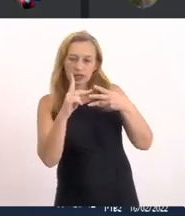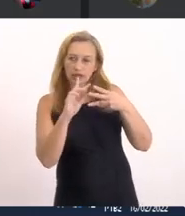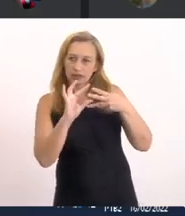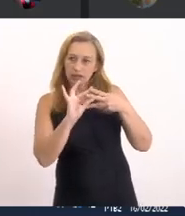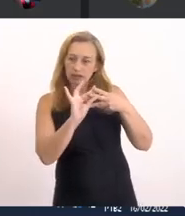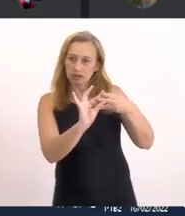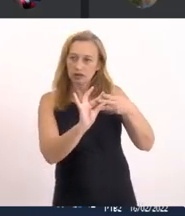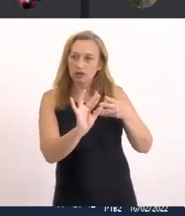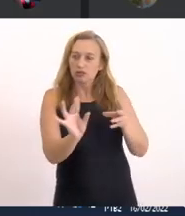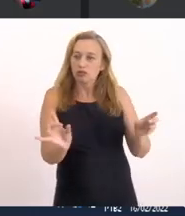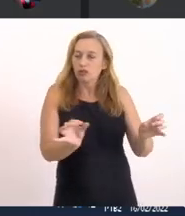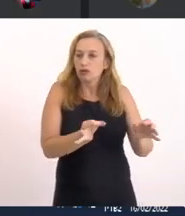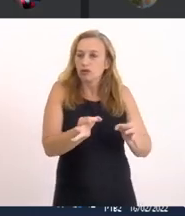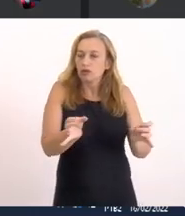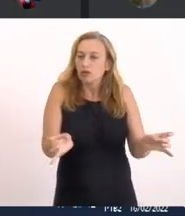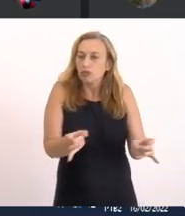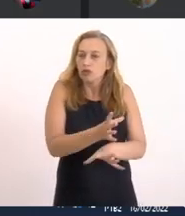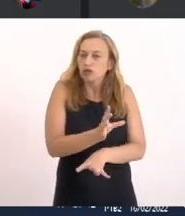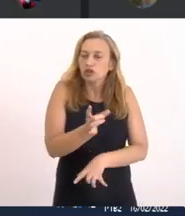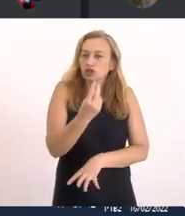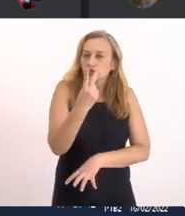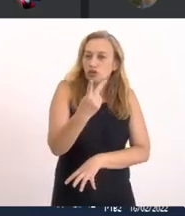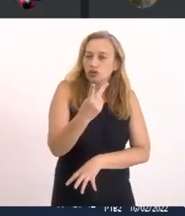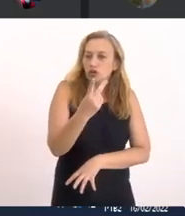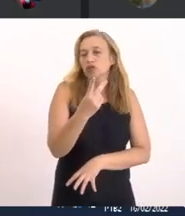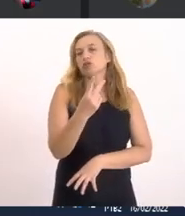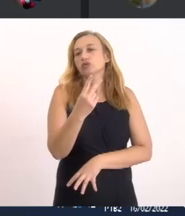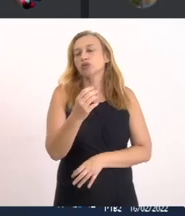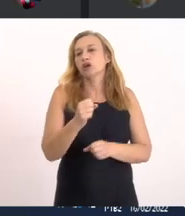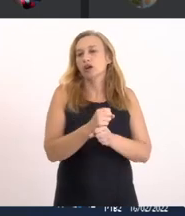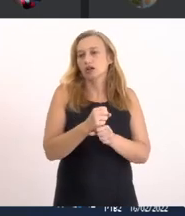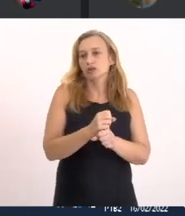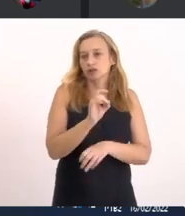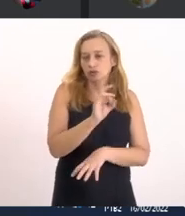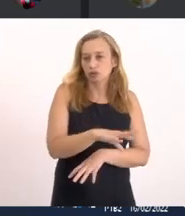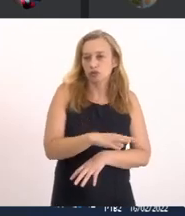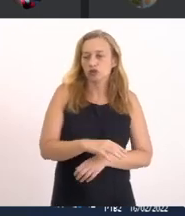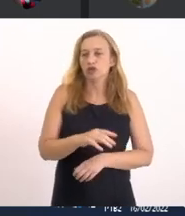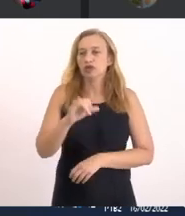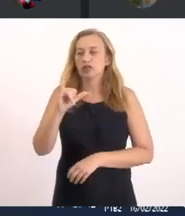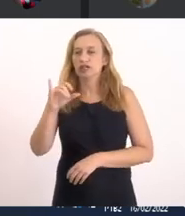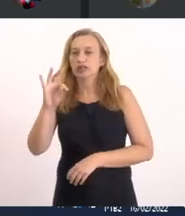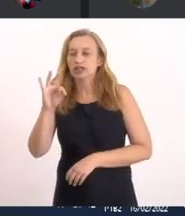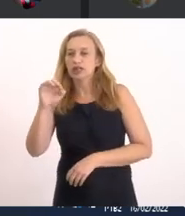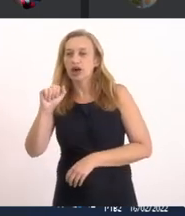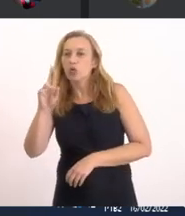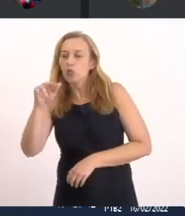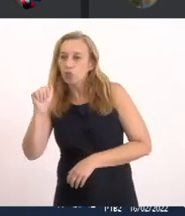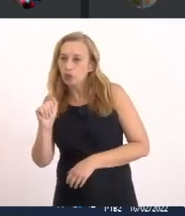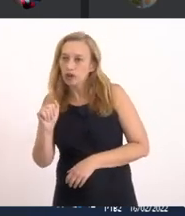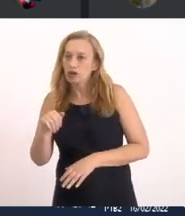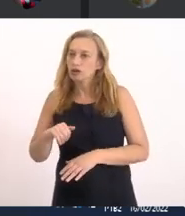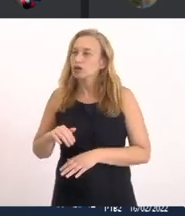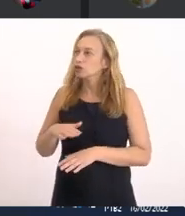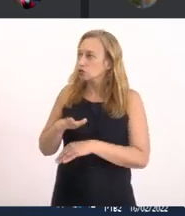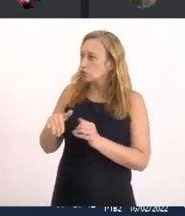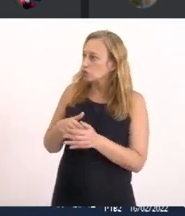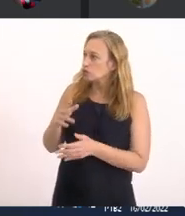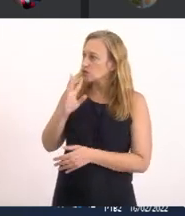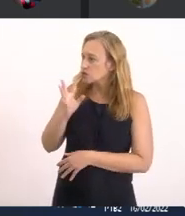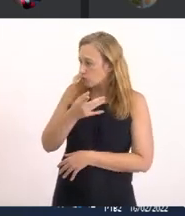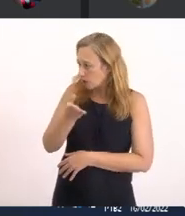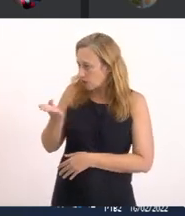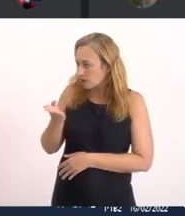Nesses dois últimos anos Mesmo em períodos De pandemia A Ete Itaúna Quer dizer O doutor Adá Quando não conhece Bem a Saquarema